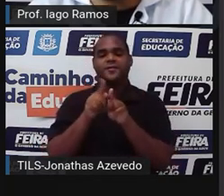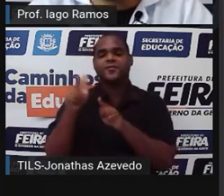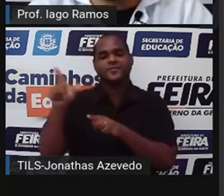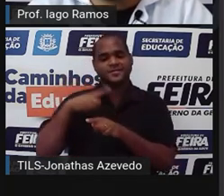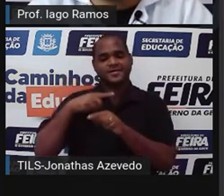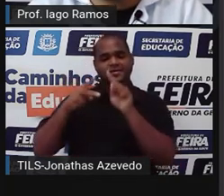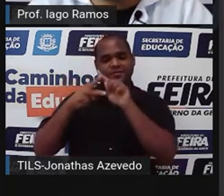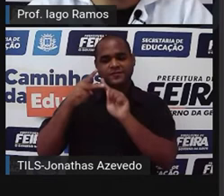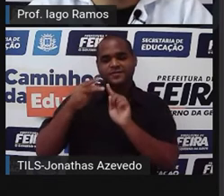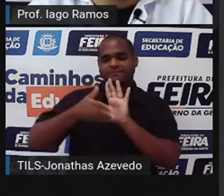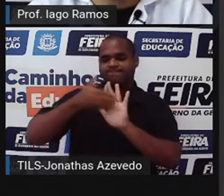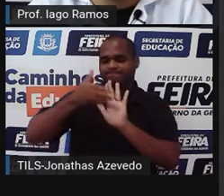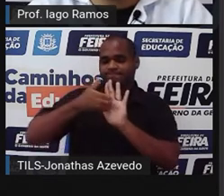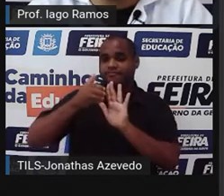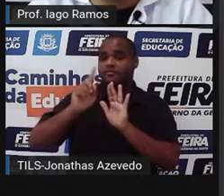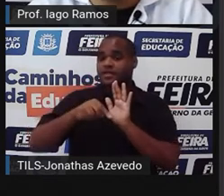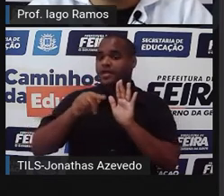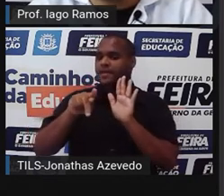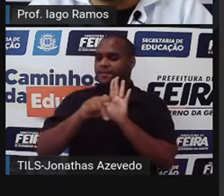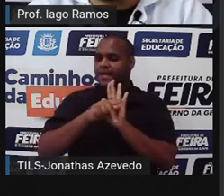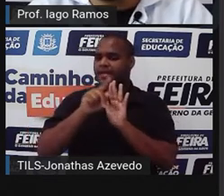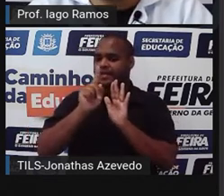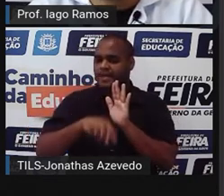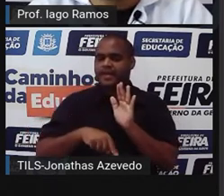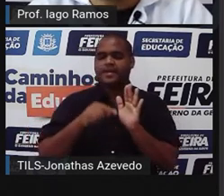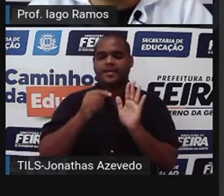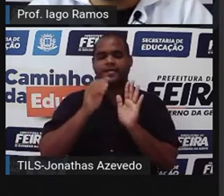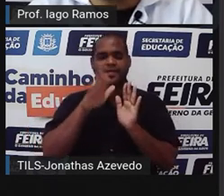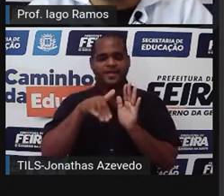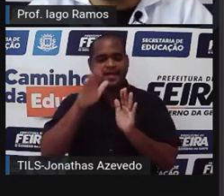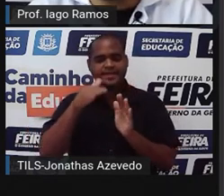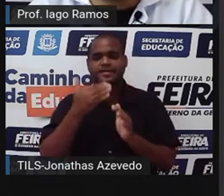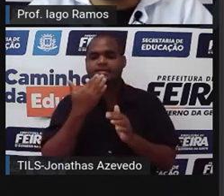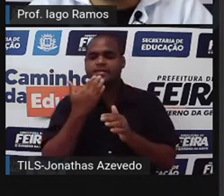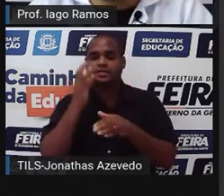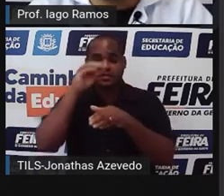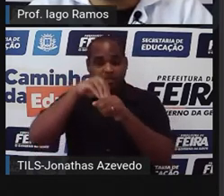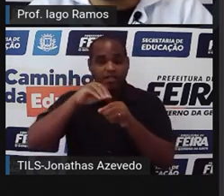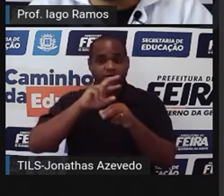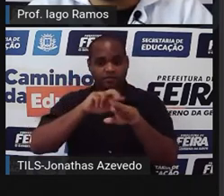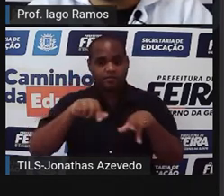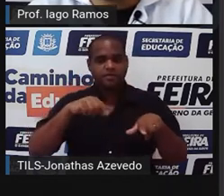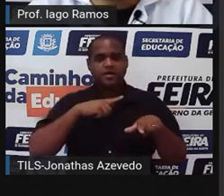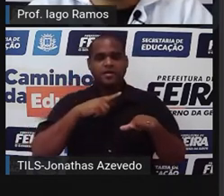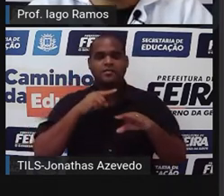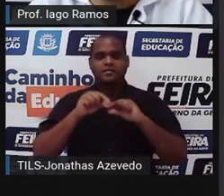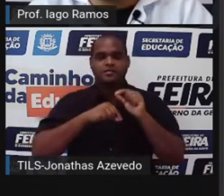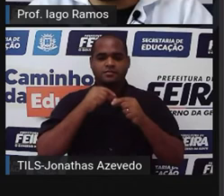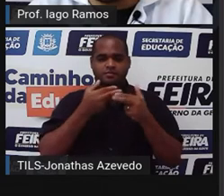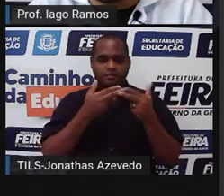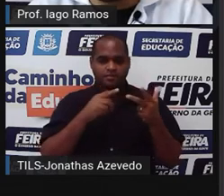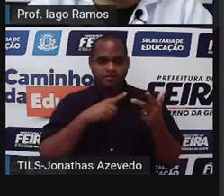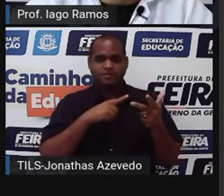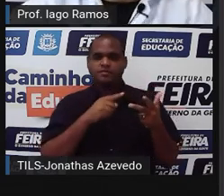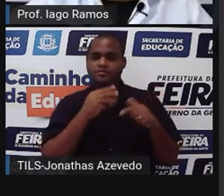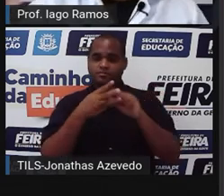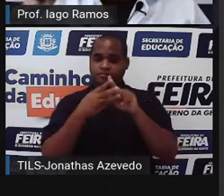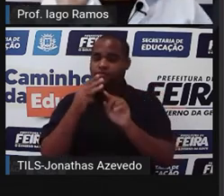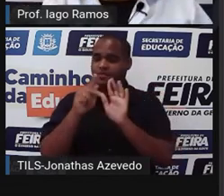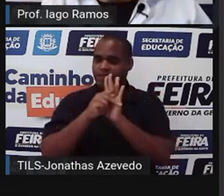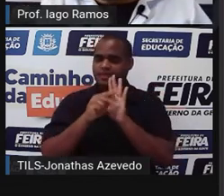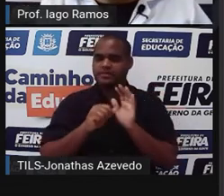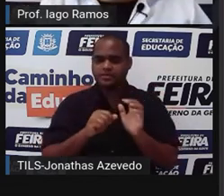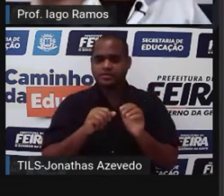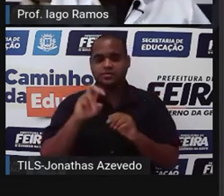esses dois. Então veja que essa parte pintada, né, dentro daquele espaçozinho faz parte dos três. Então é